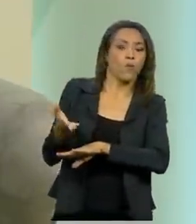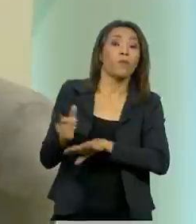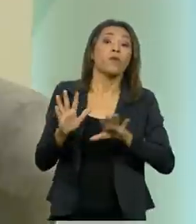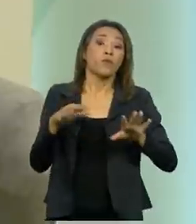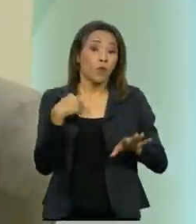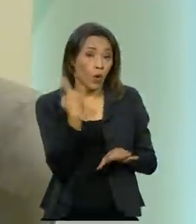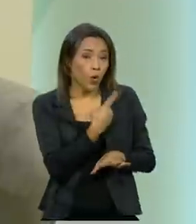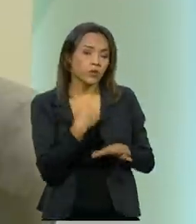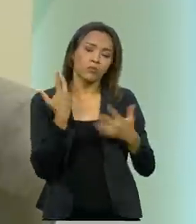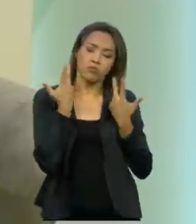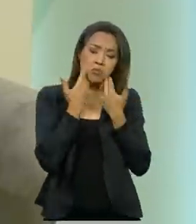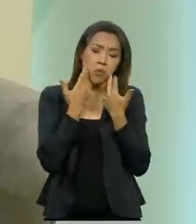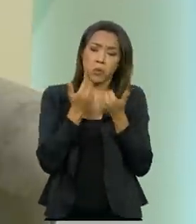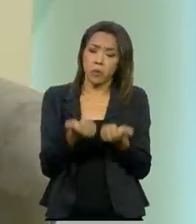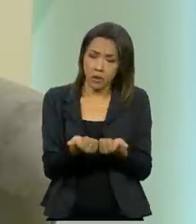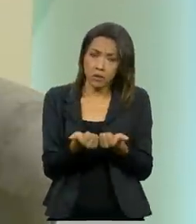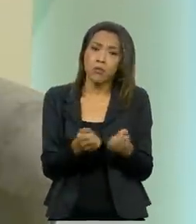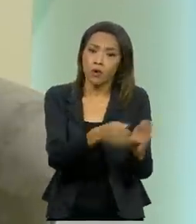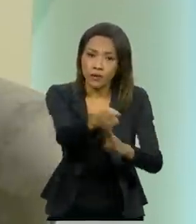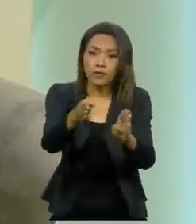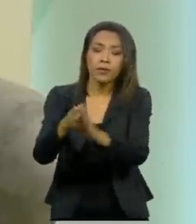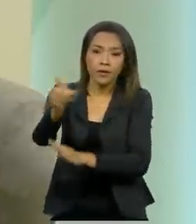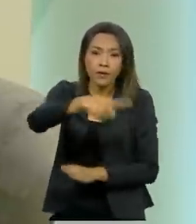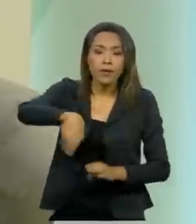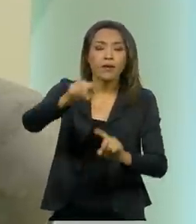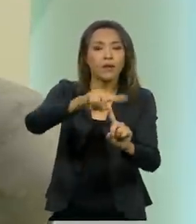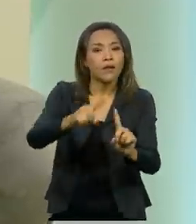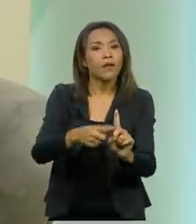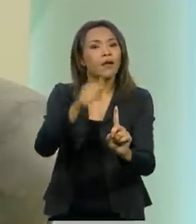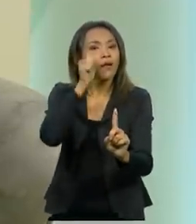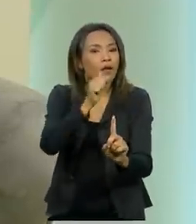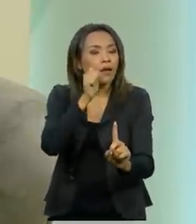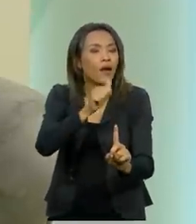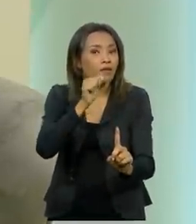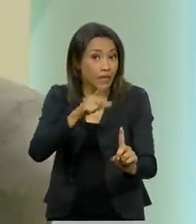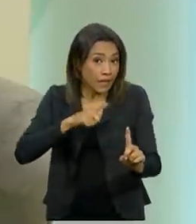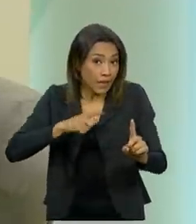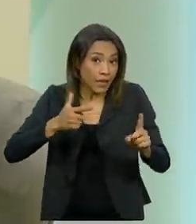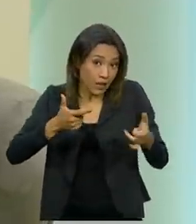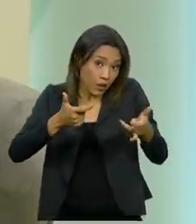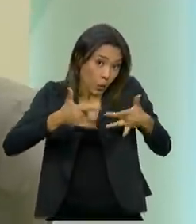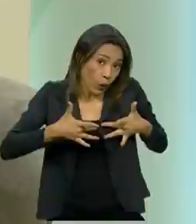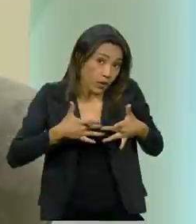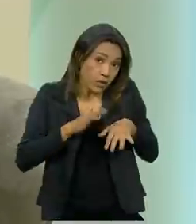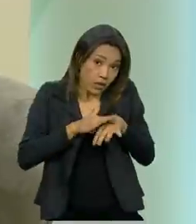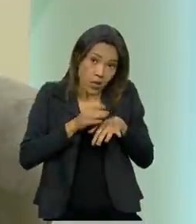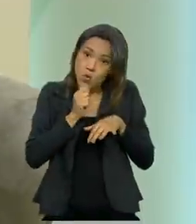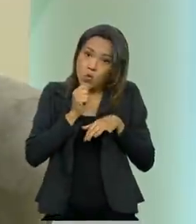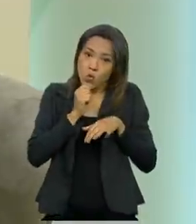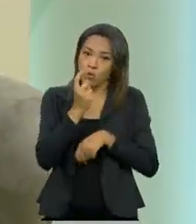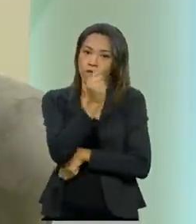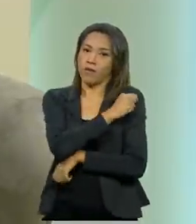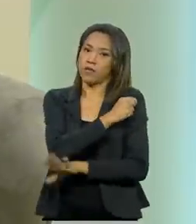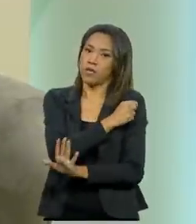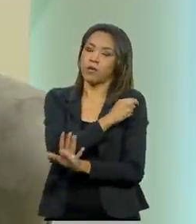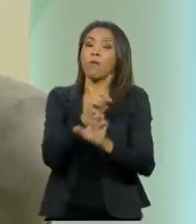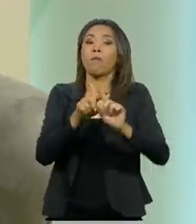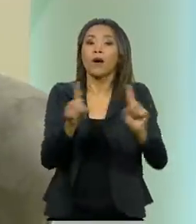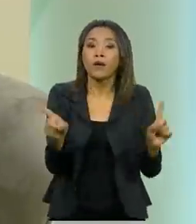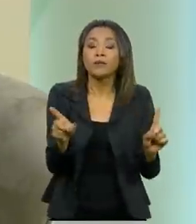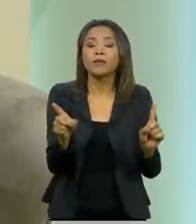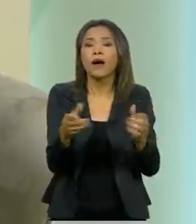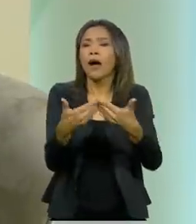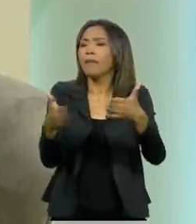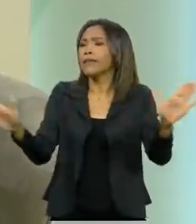vacinação para as gestantes, nesse momento, somente para aquelas com comorbidades, mas também abrindo espaço para